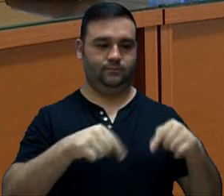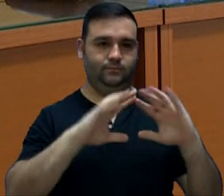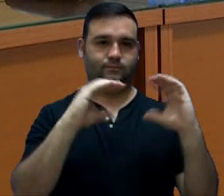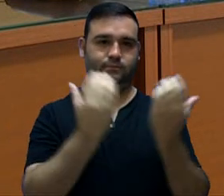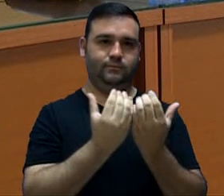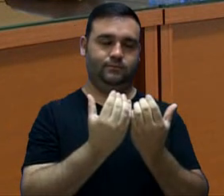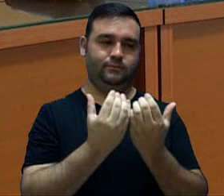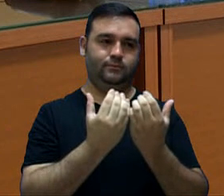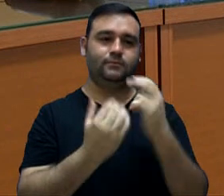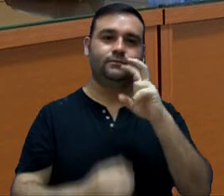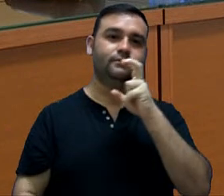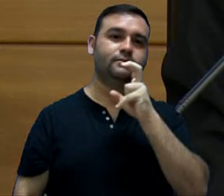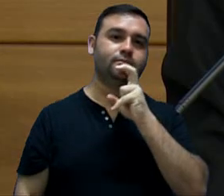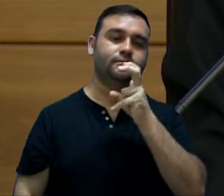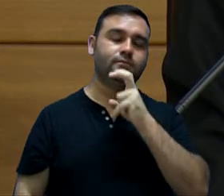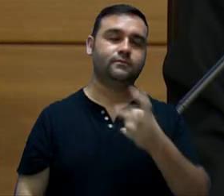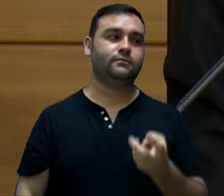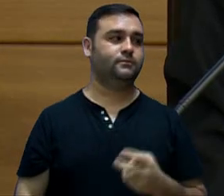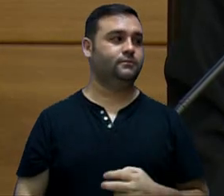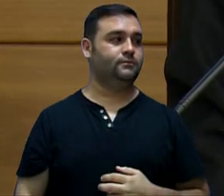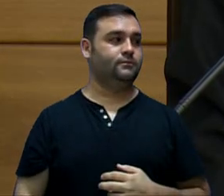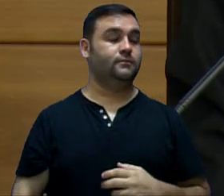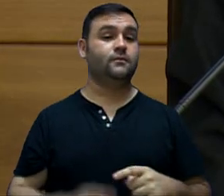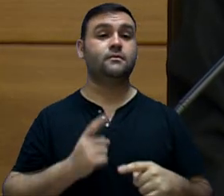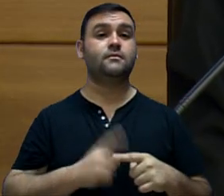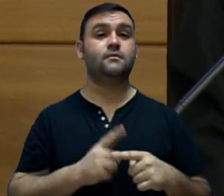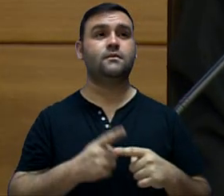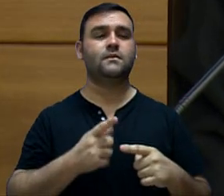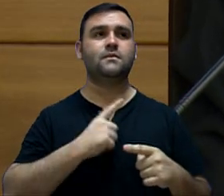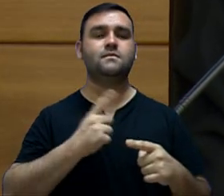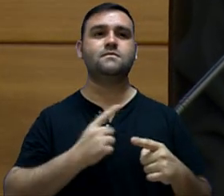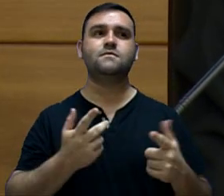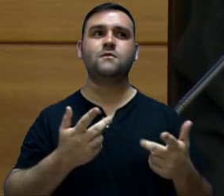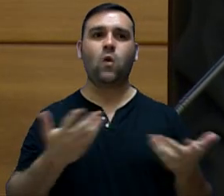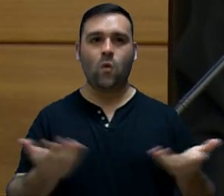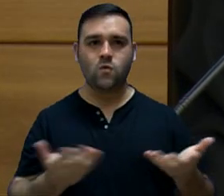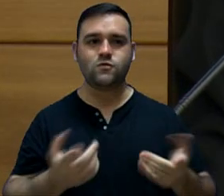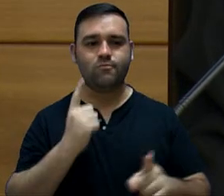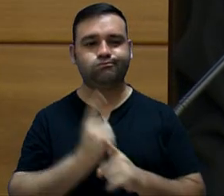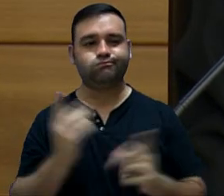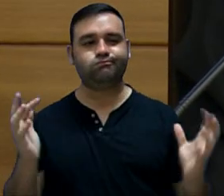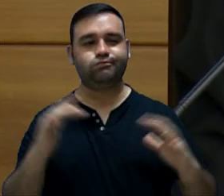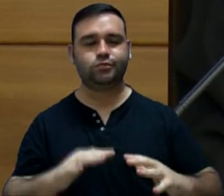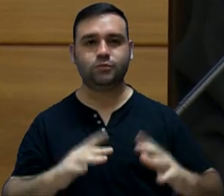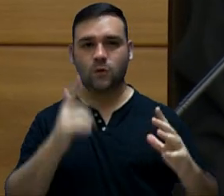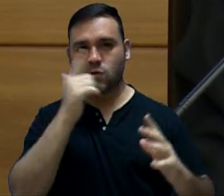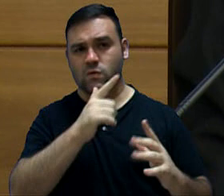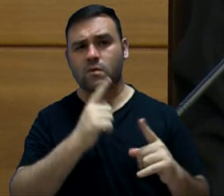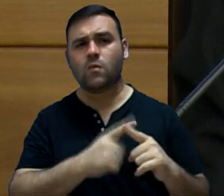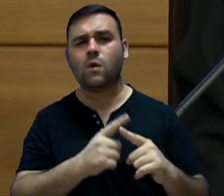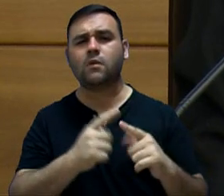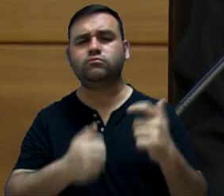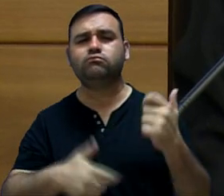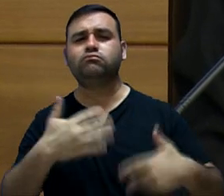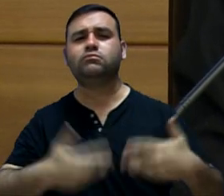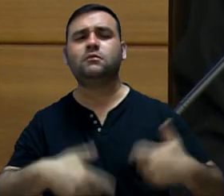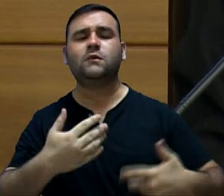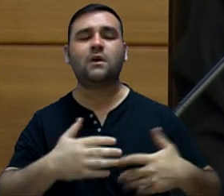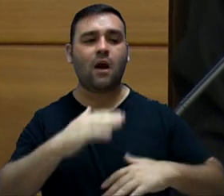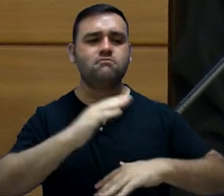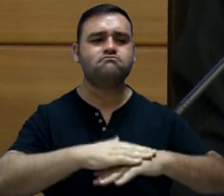de Sorocaba por proporcionar, então, esse encontro para falar a respeito das